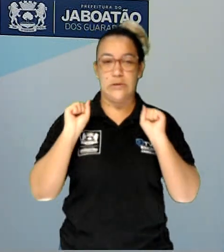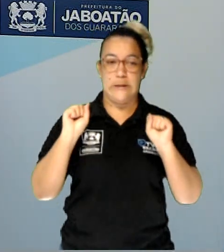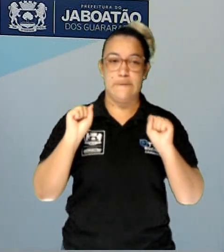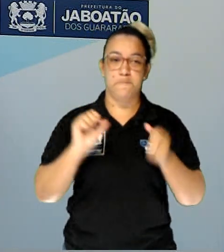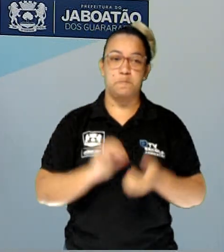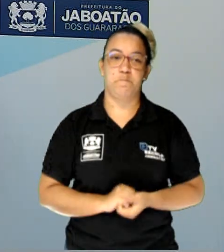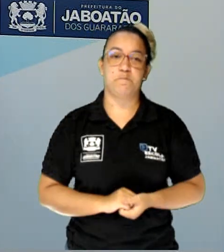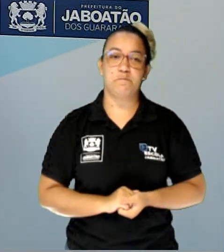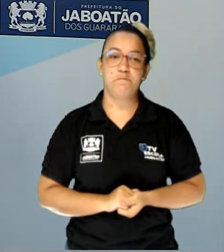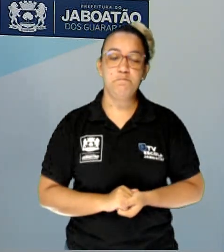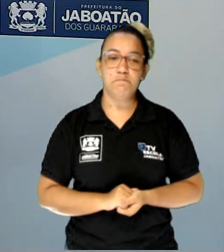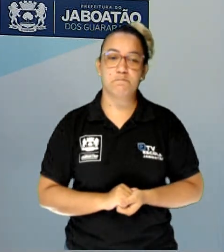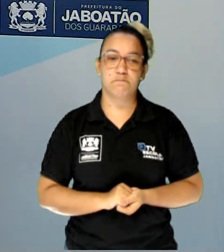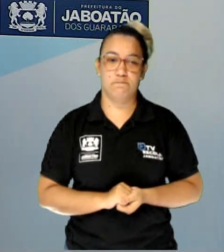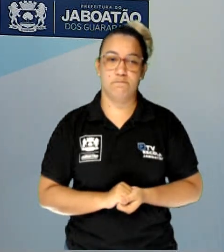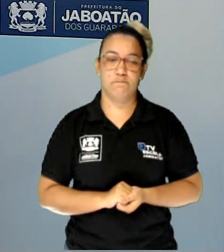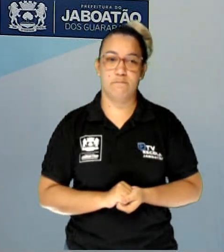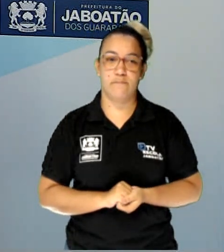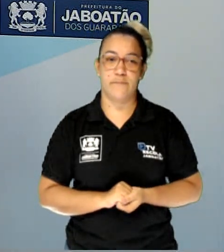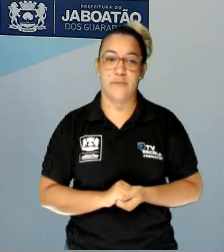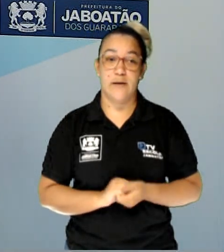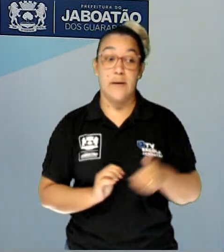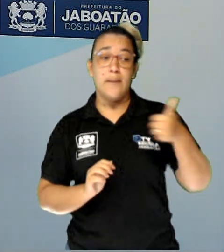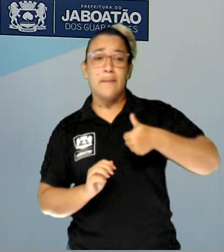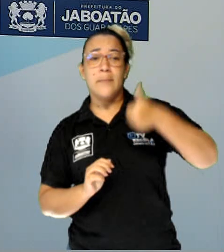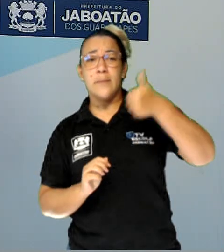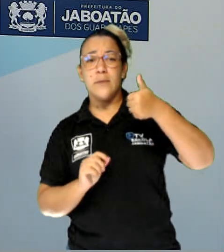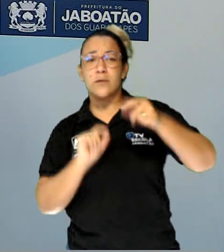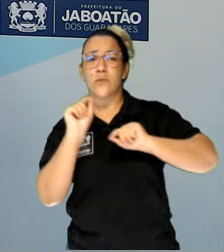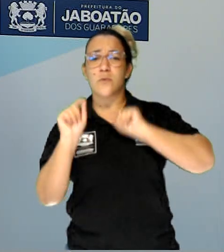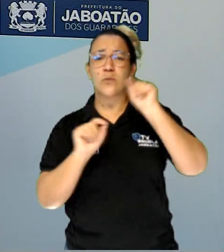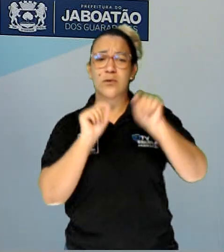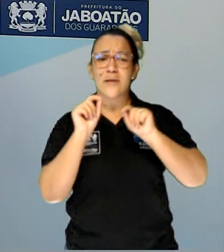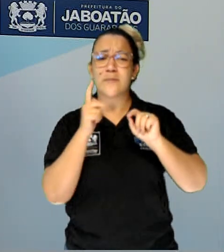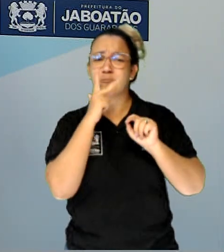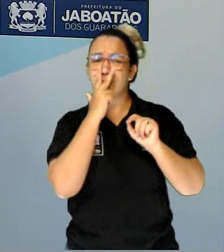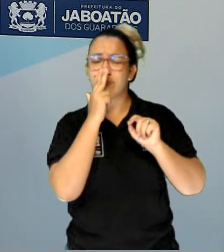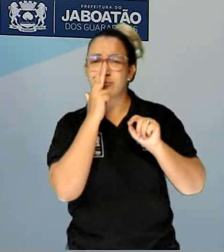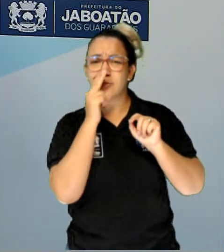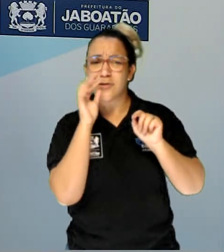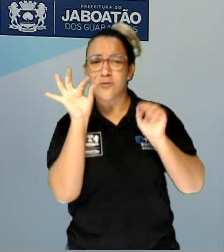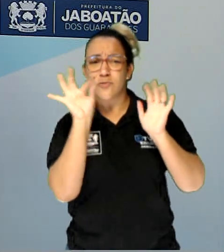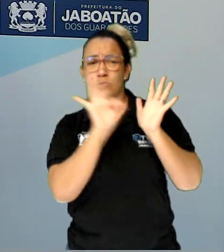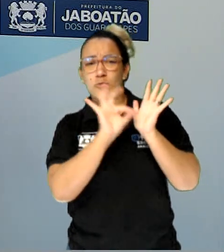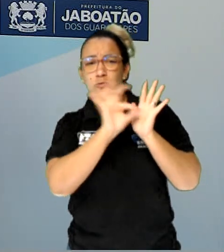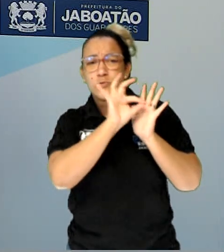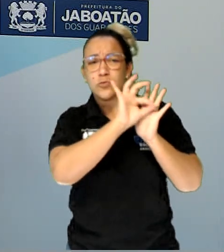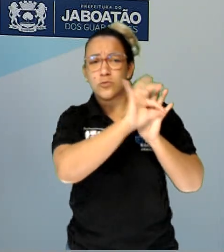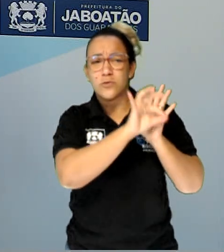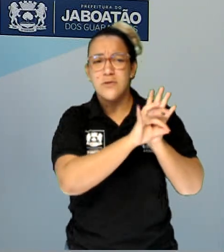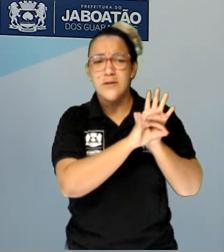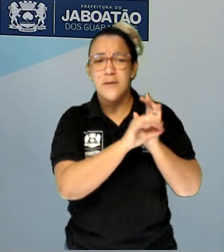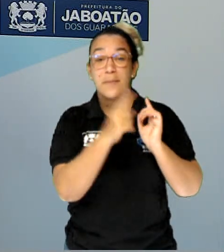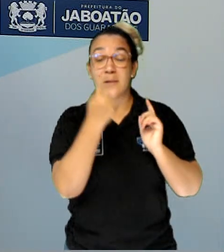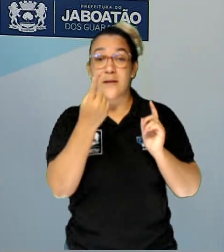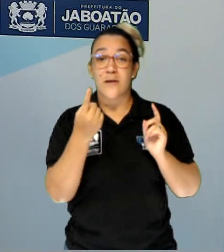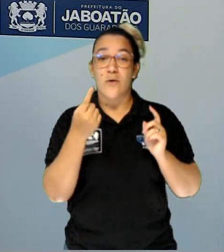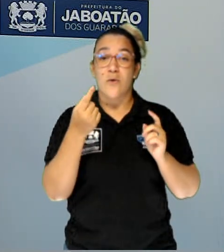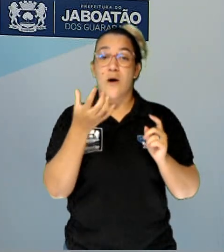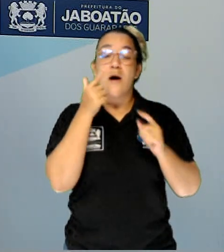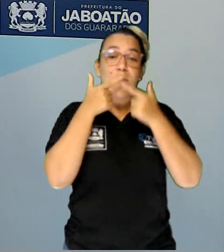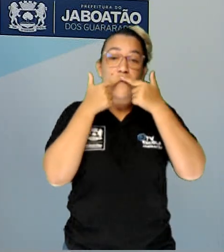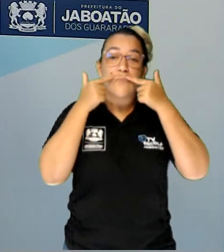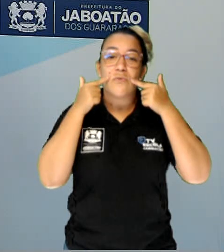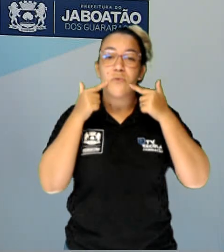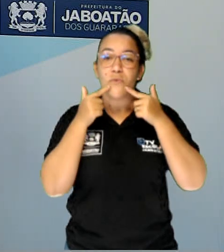Bom, aí tá a parte primária, né, as feridinhas, parecem uma verruga, mas são feridas, tá, que aparecem inicialmente ou na